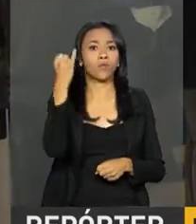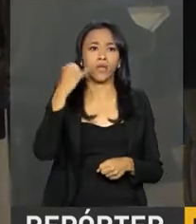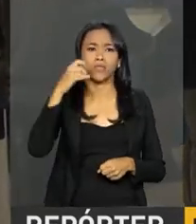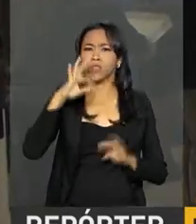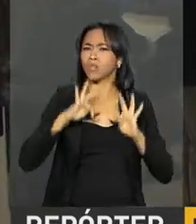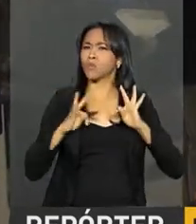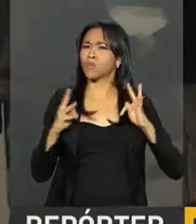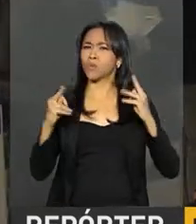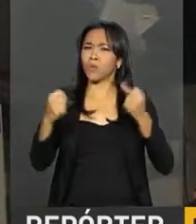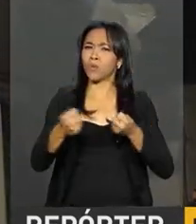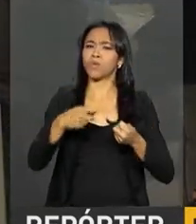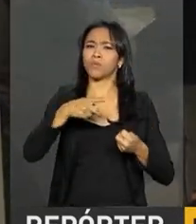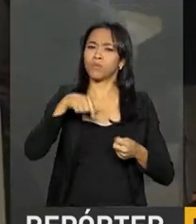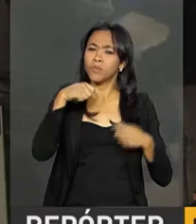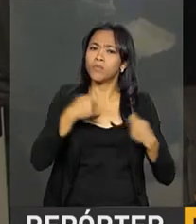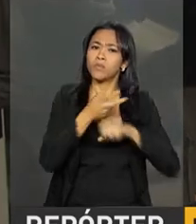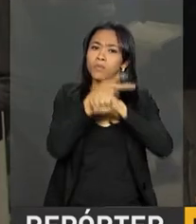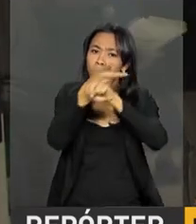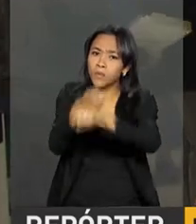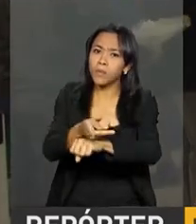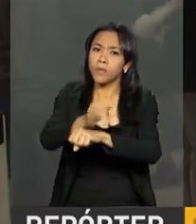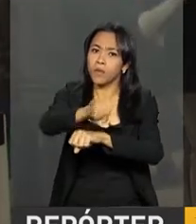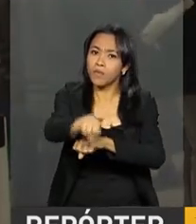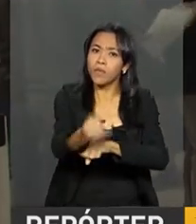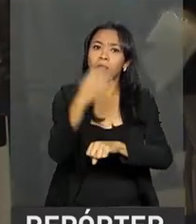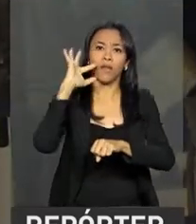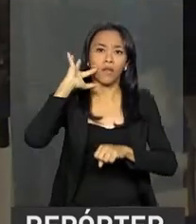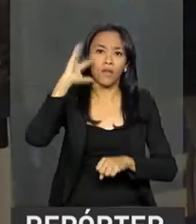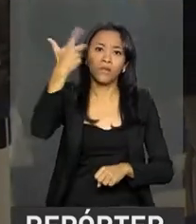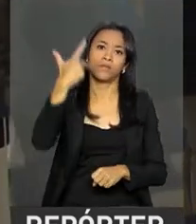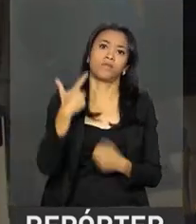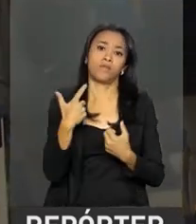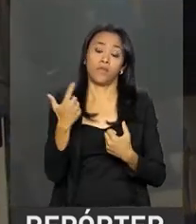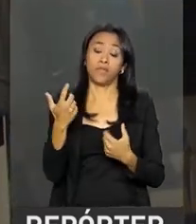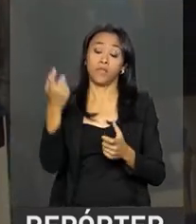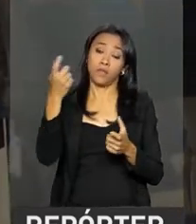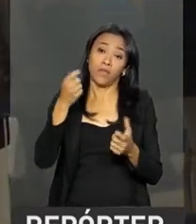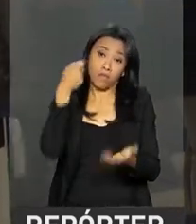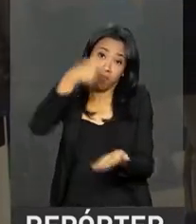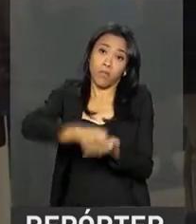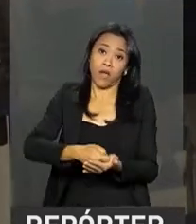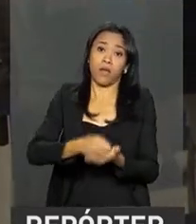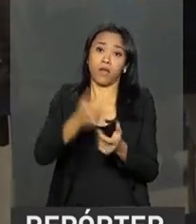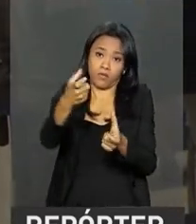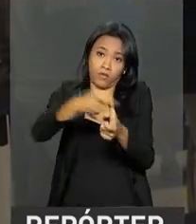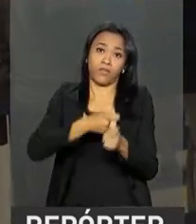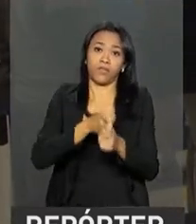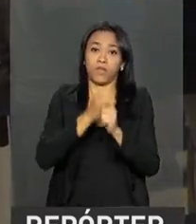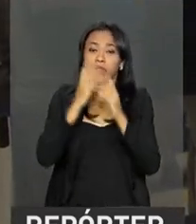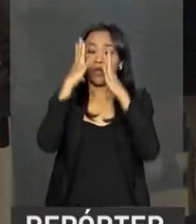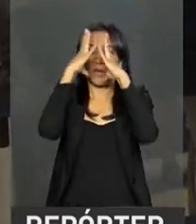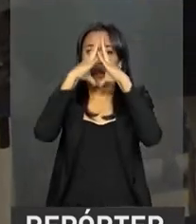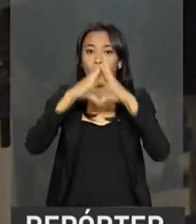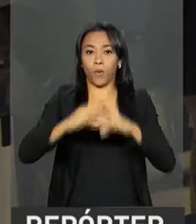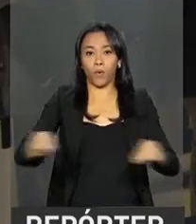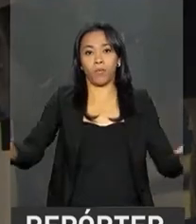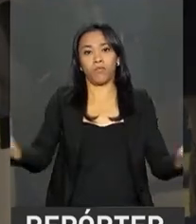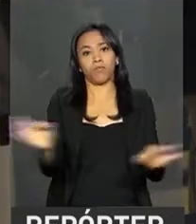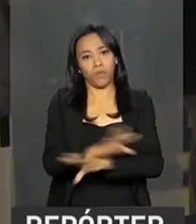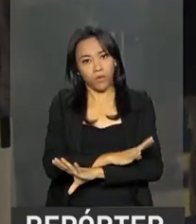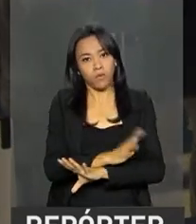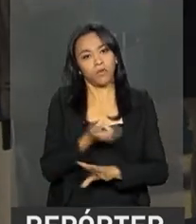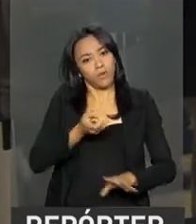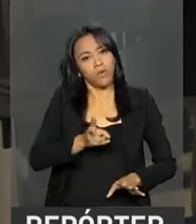vão aproveitar essa oportunidade para resgatar os seus débitos e ficar livre para realmente